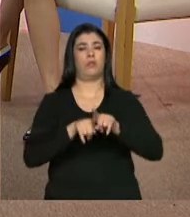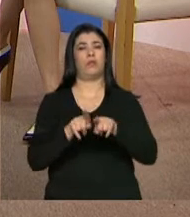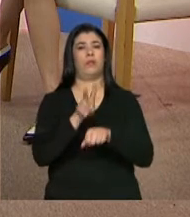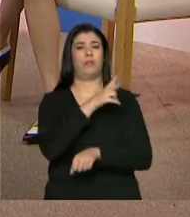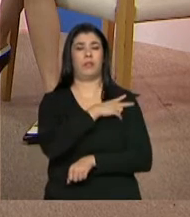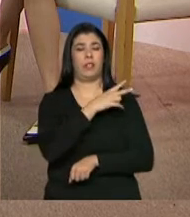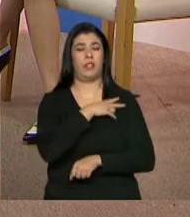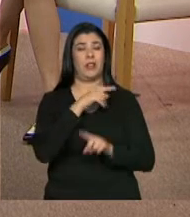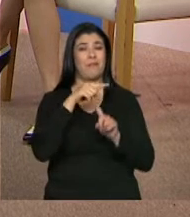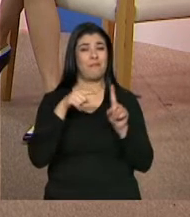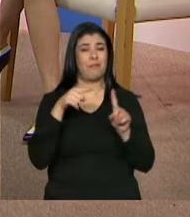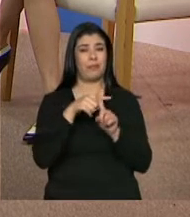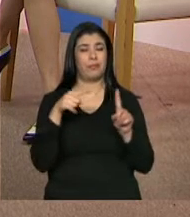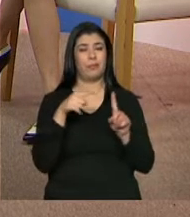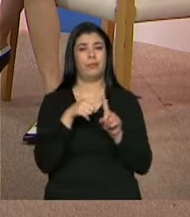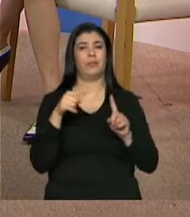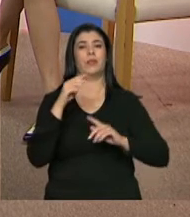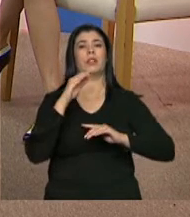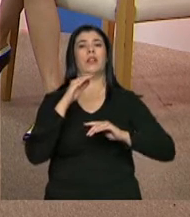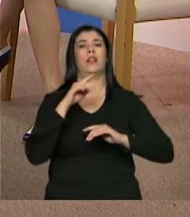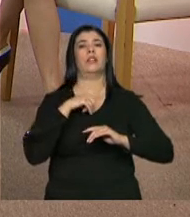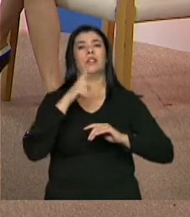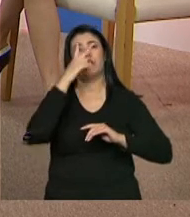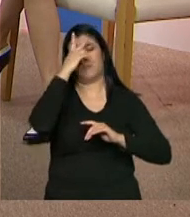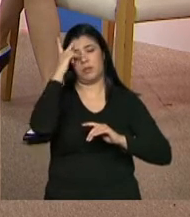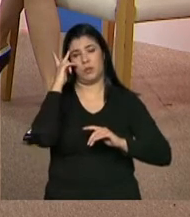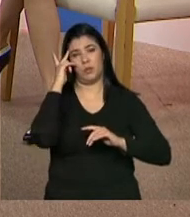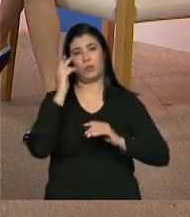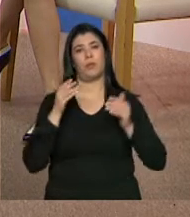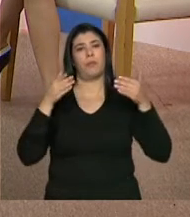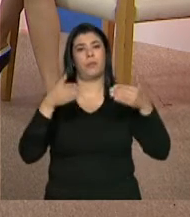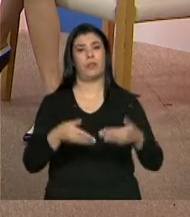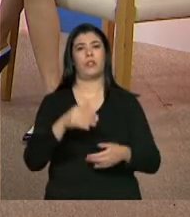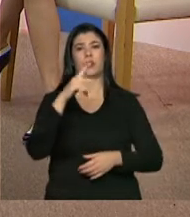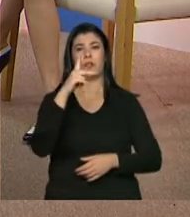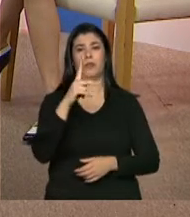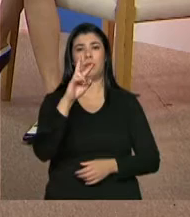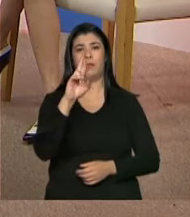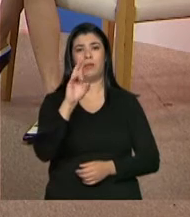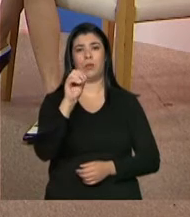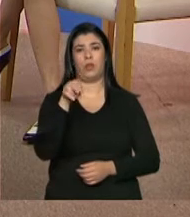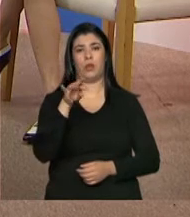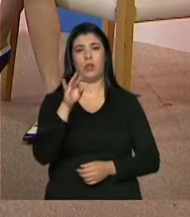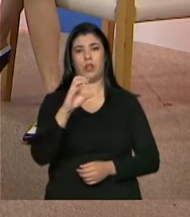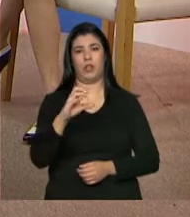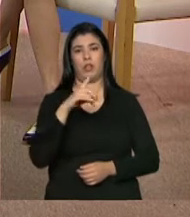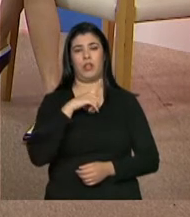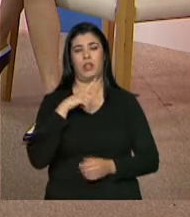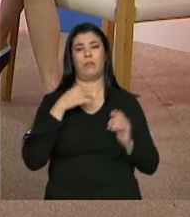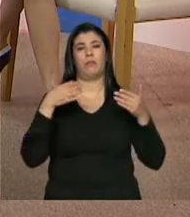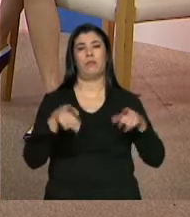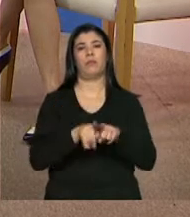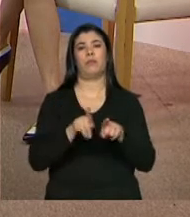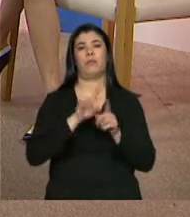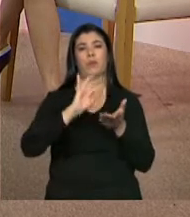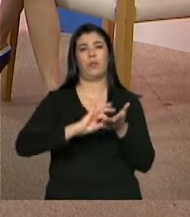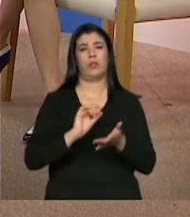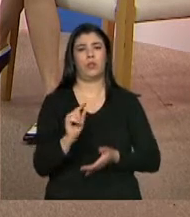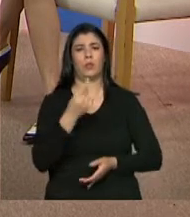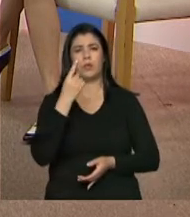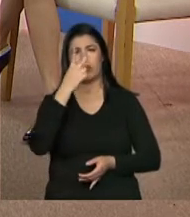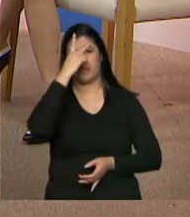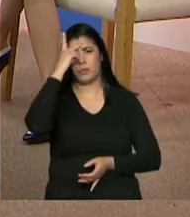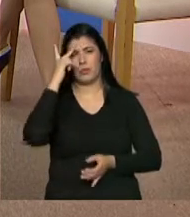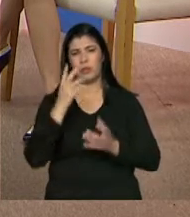dos beneficiários do Pronatec são beneficiários do Bolsa Família ou inscritos no Cadastro Único, ou seja, pessoas que não só